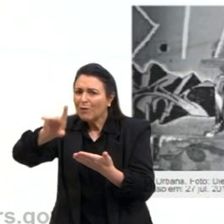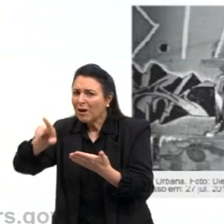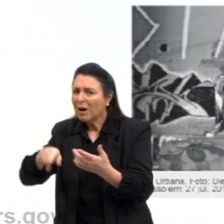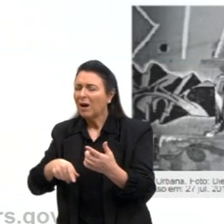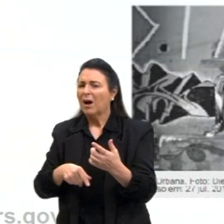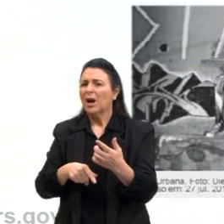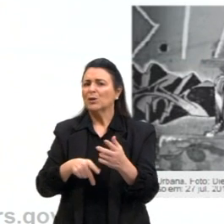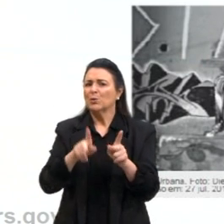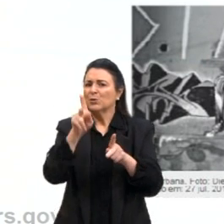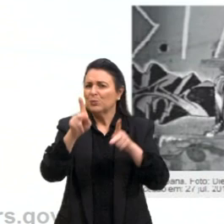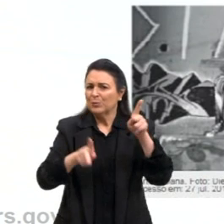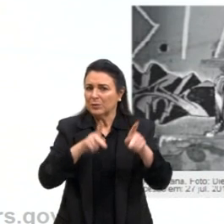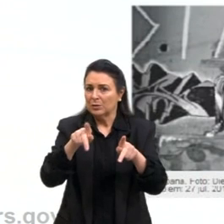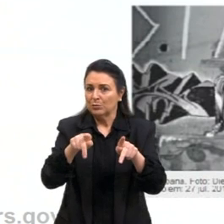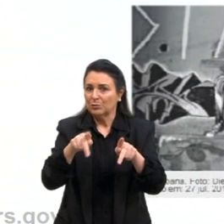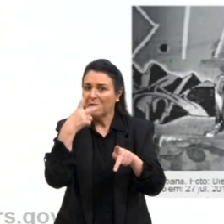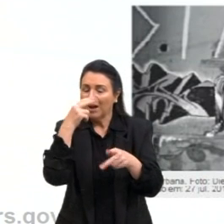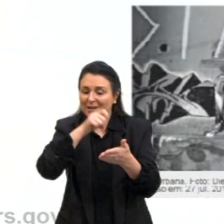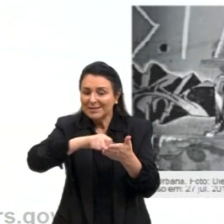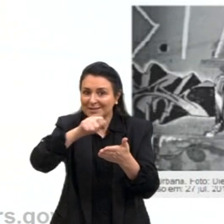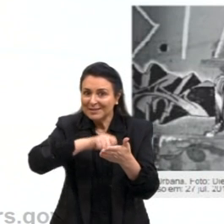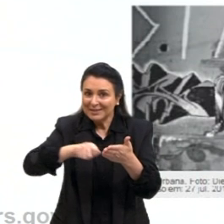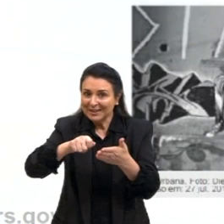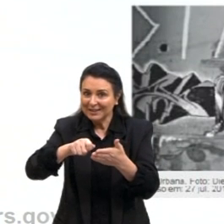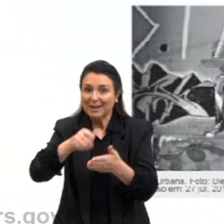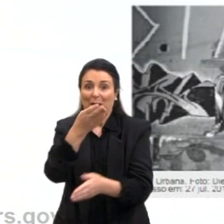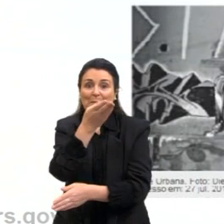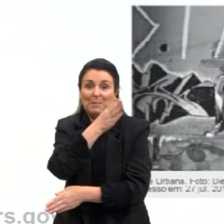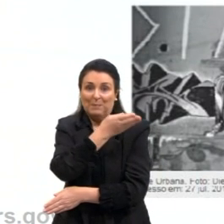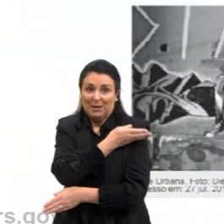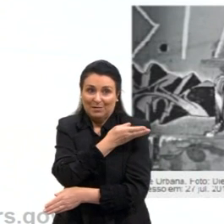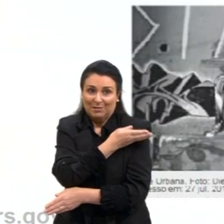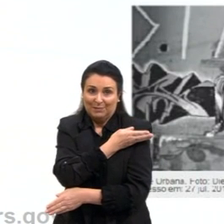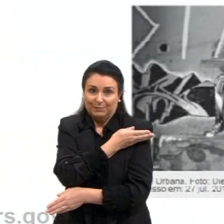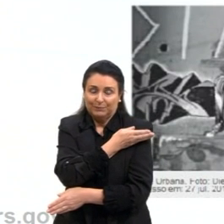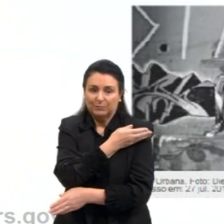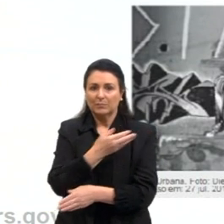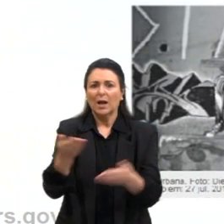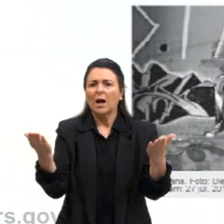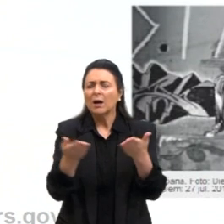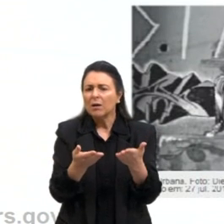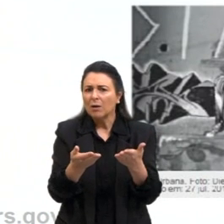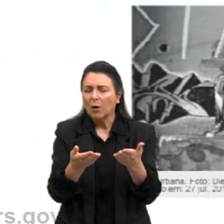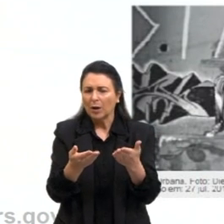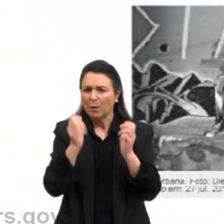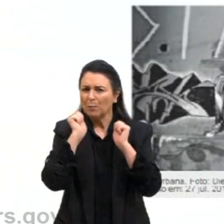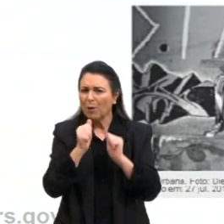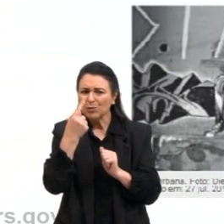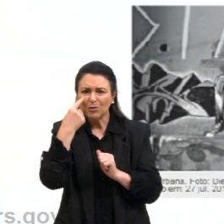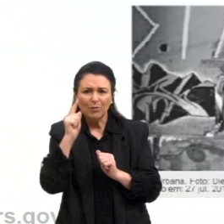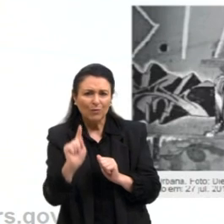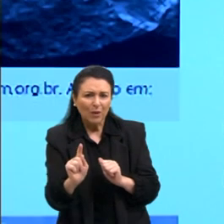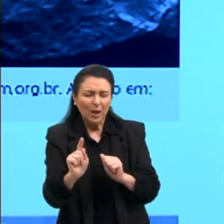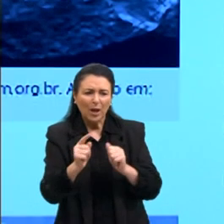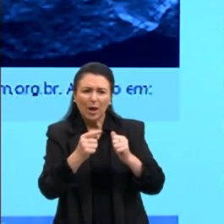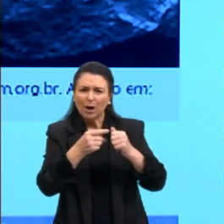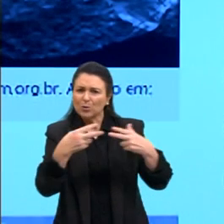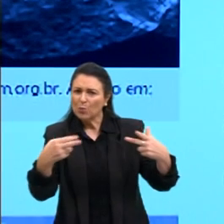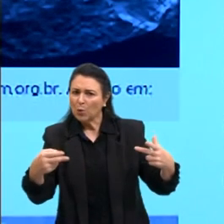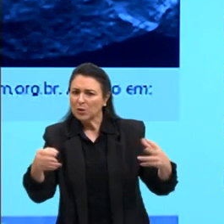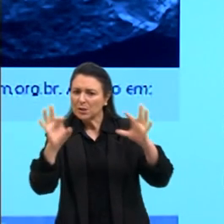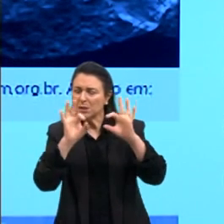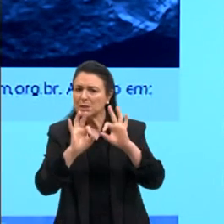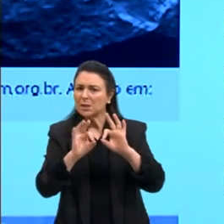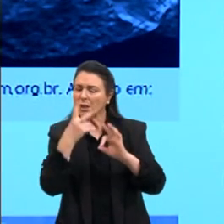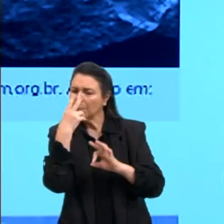-históricas. observando as imagens apresentadas, é possível reconhecer elementos comuns entre os tipos de